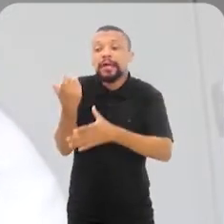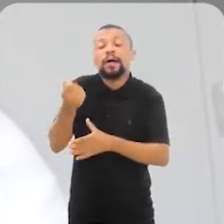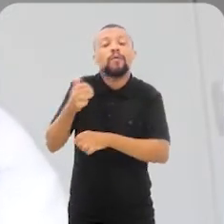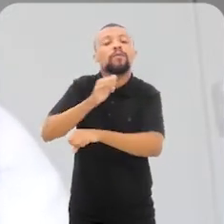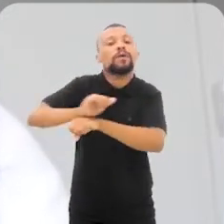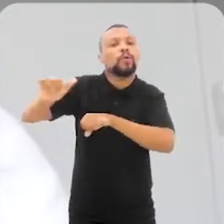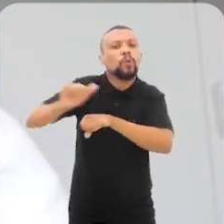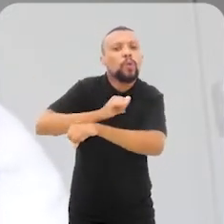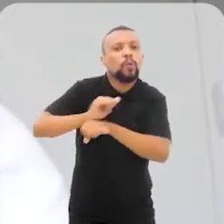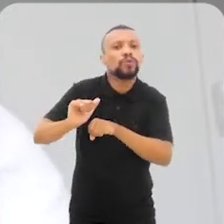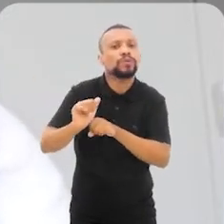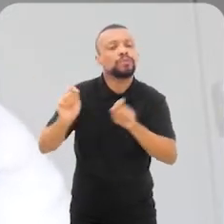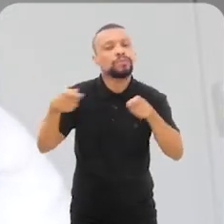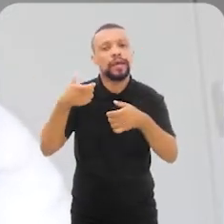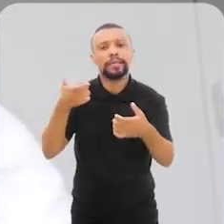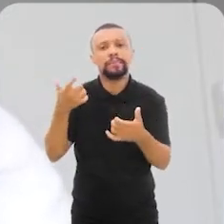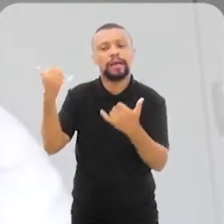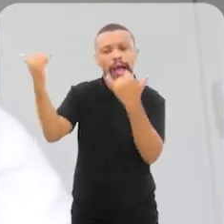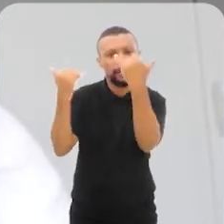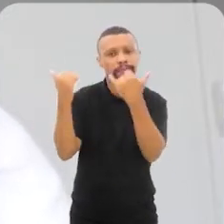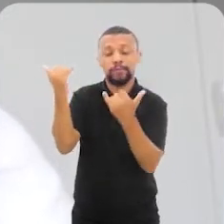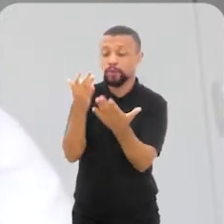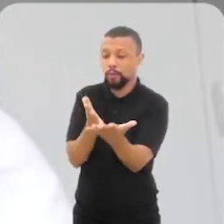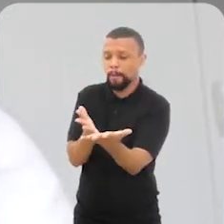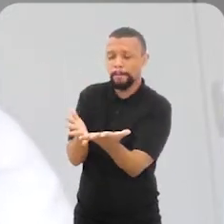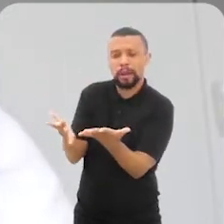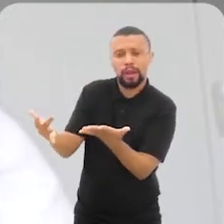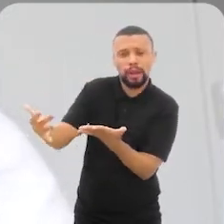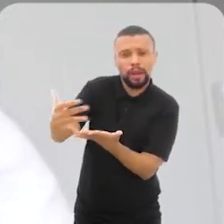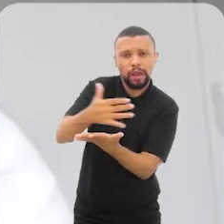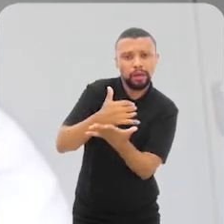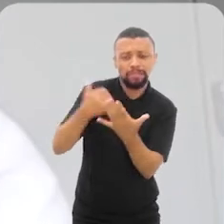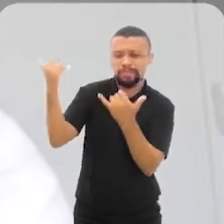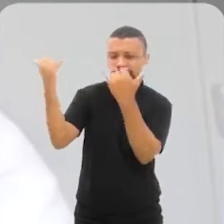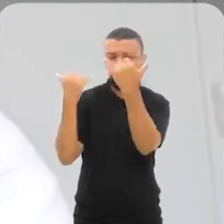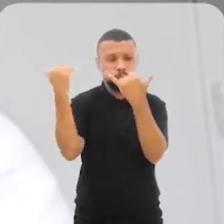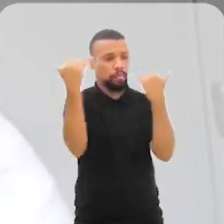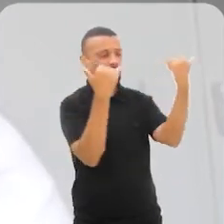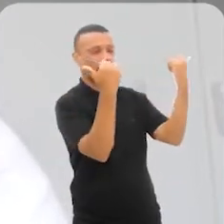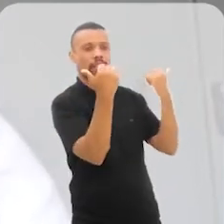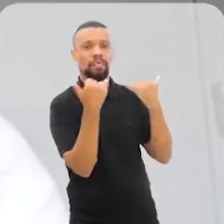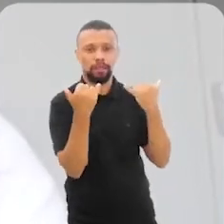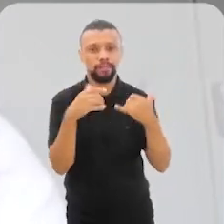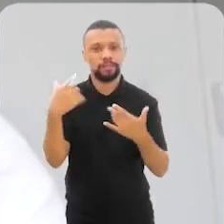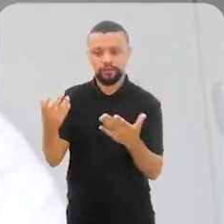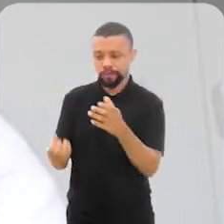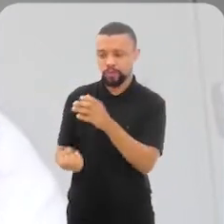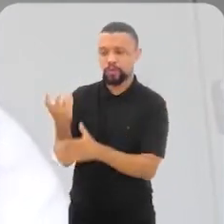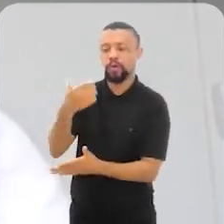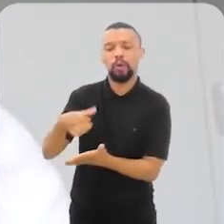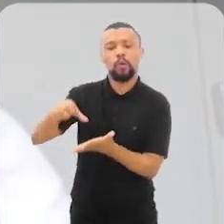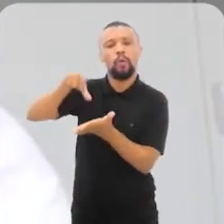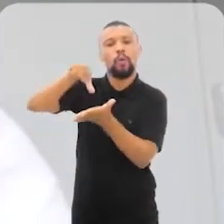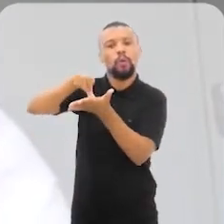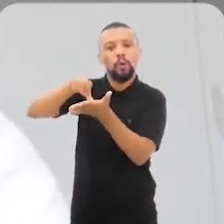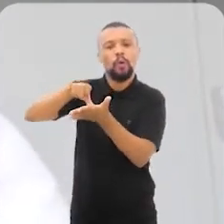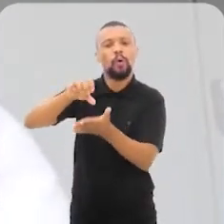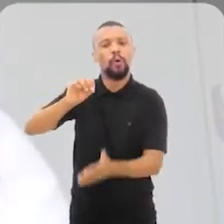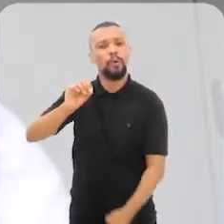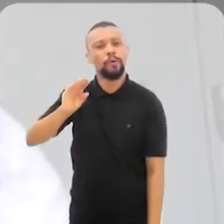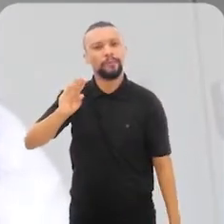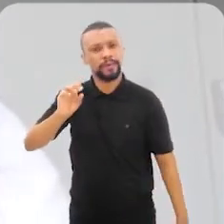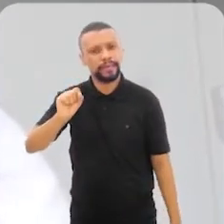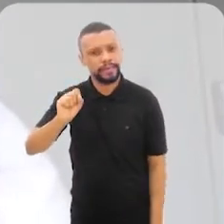ferramenta que pudesse agregar essas informações, que eram muitas, né, e aí assim nasceu o observatório,